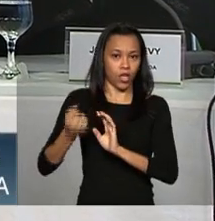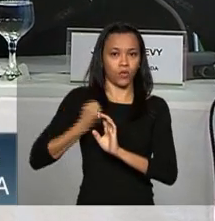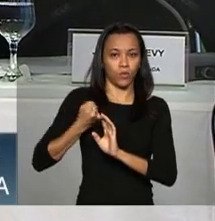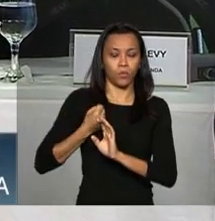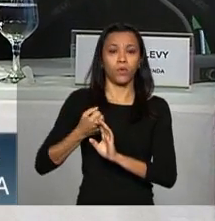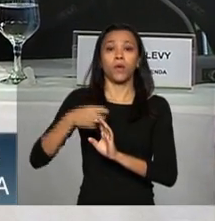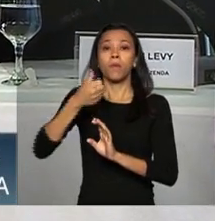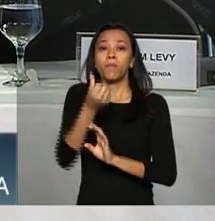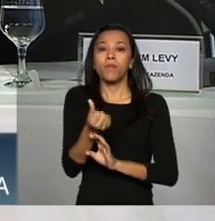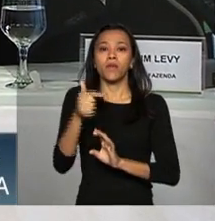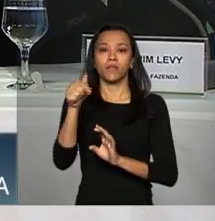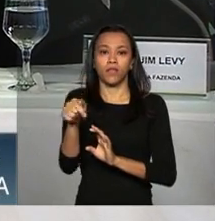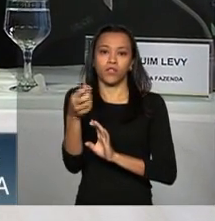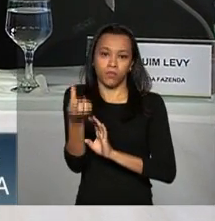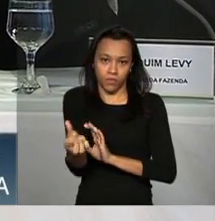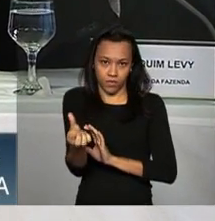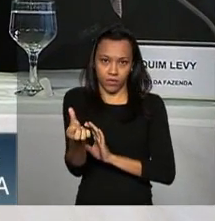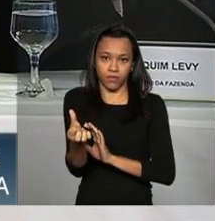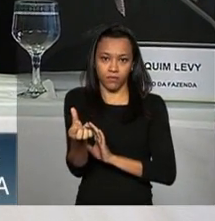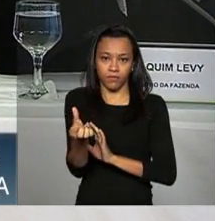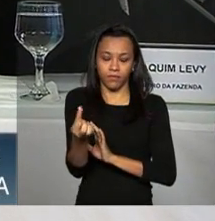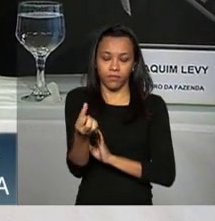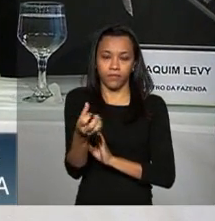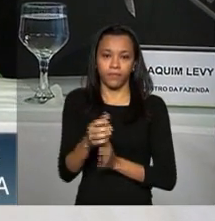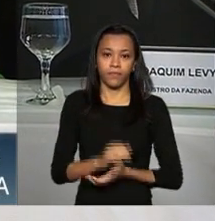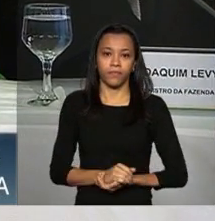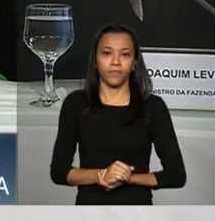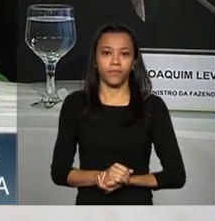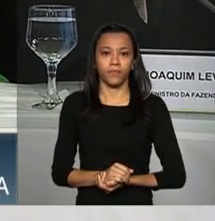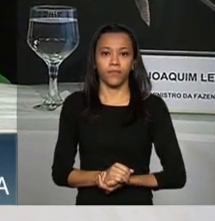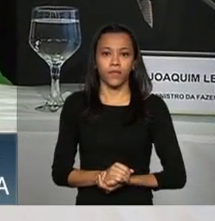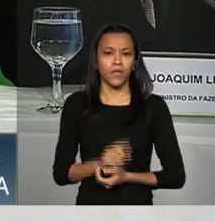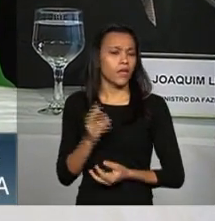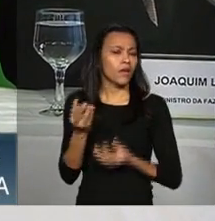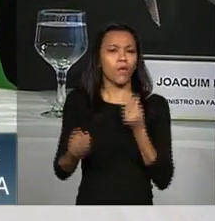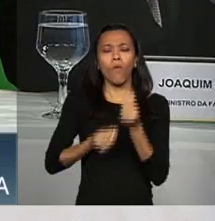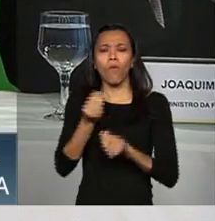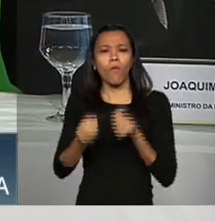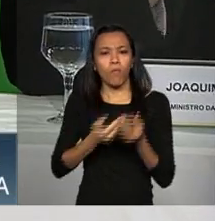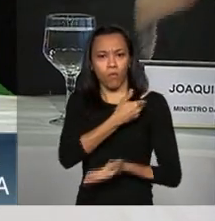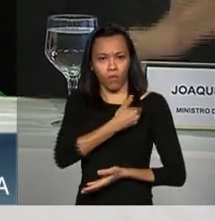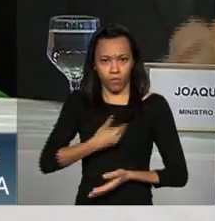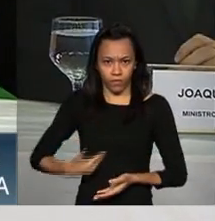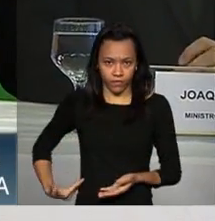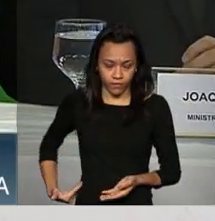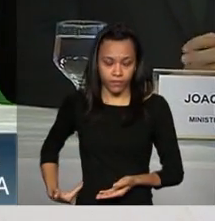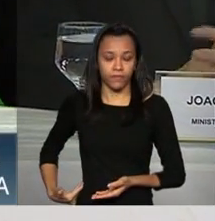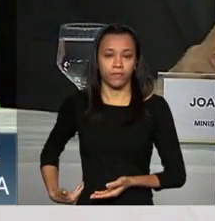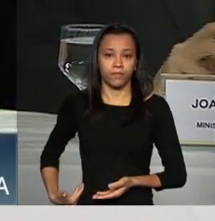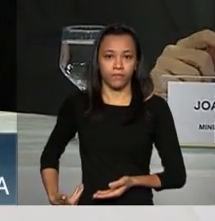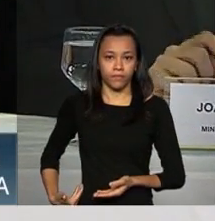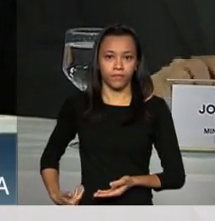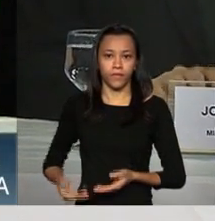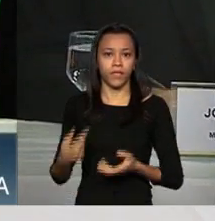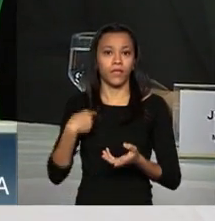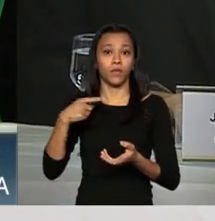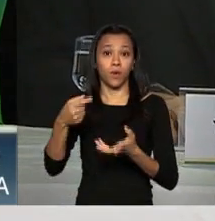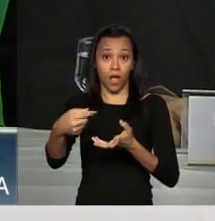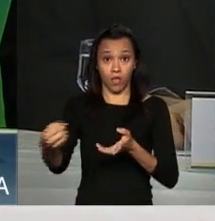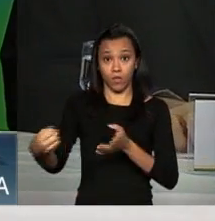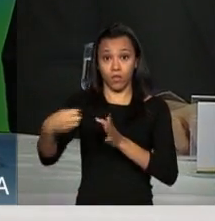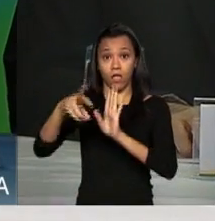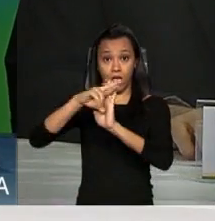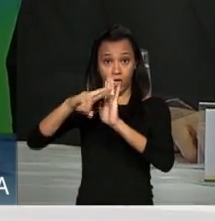676, e como que o governo deu o tratamento à regra que foi